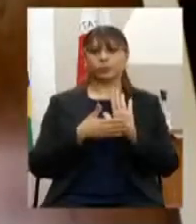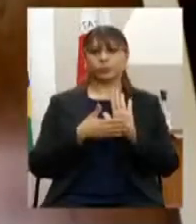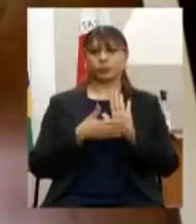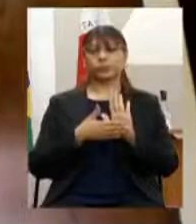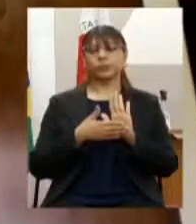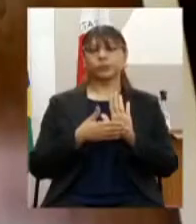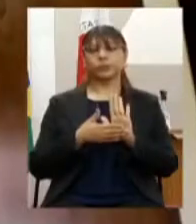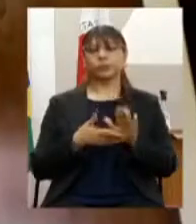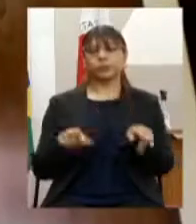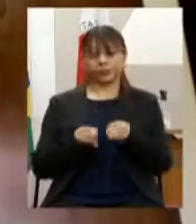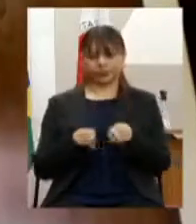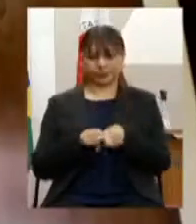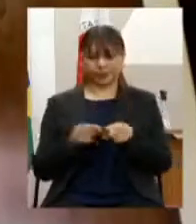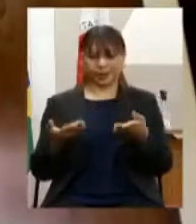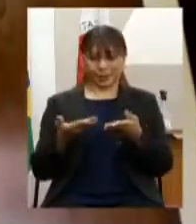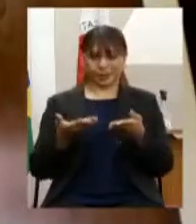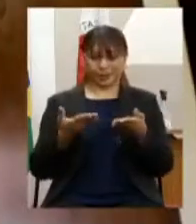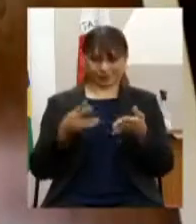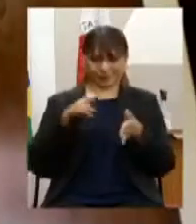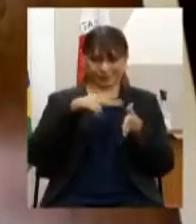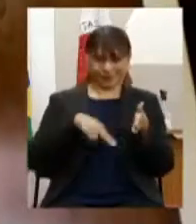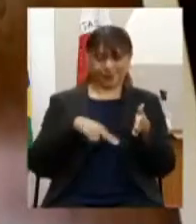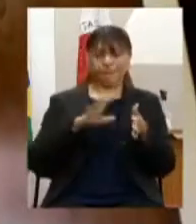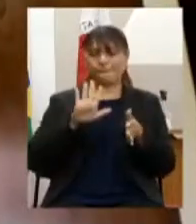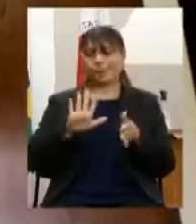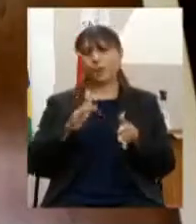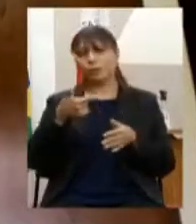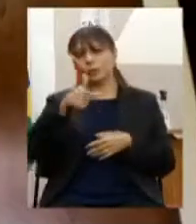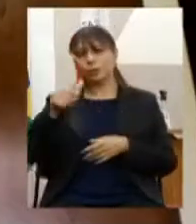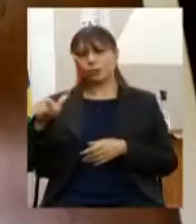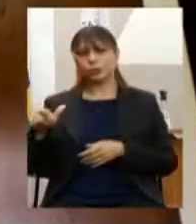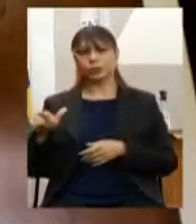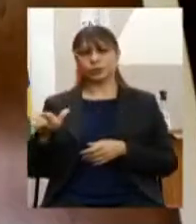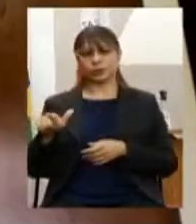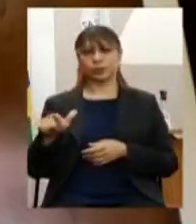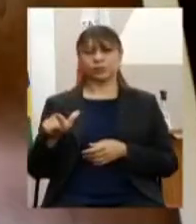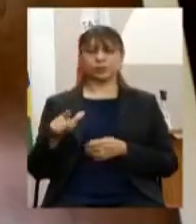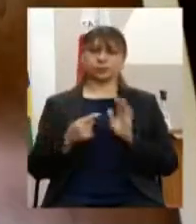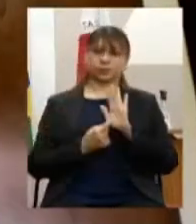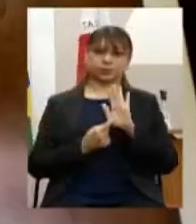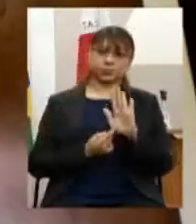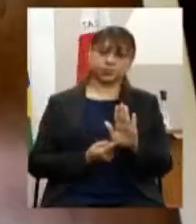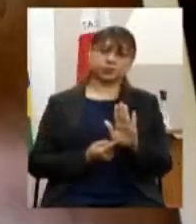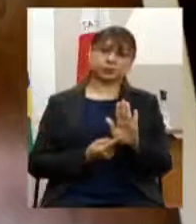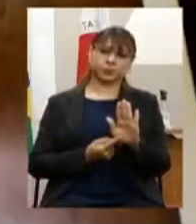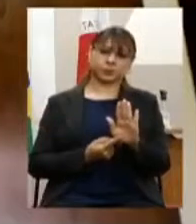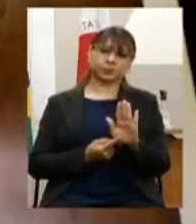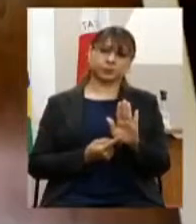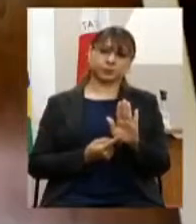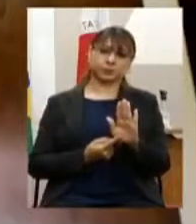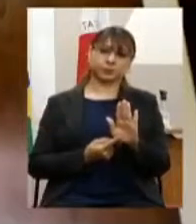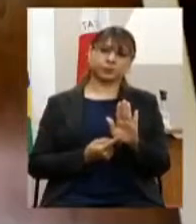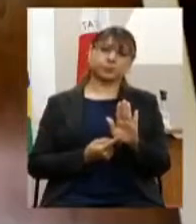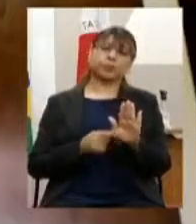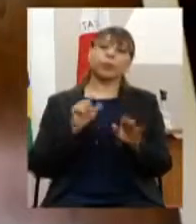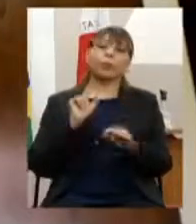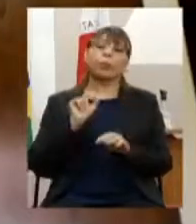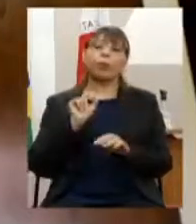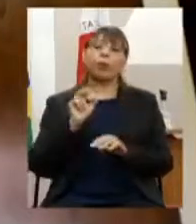vamos apresentar agora mas todas essas que estão sendo apresentadas né elas são resultado